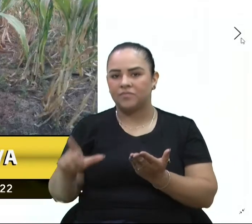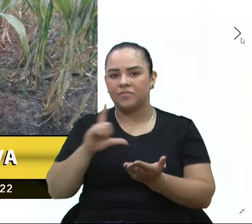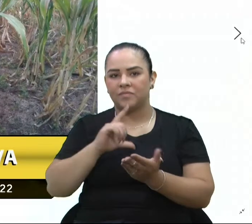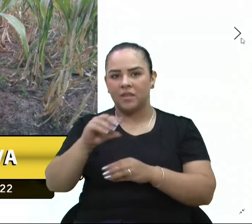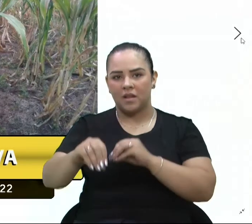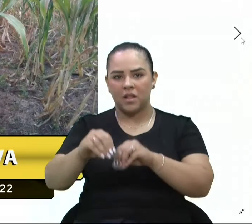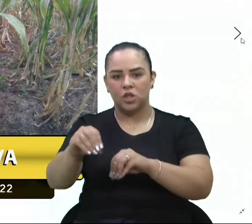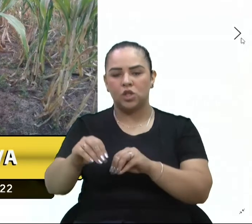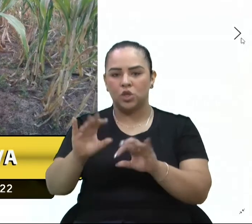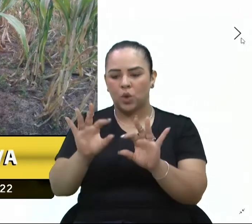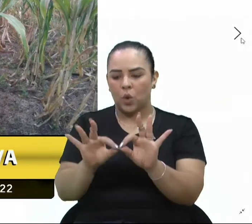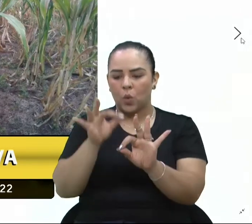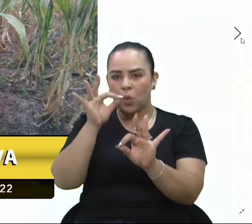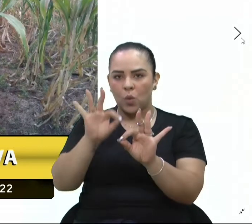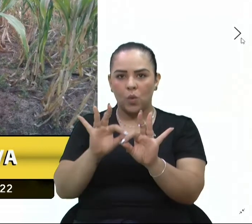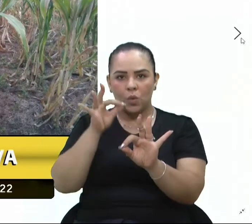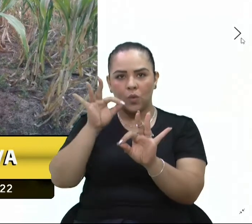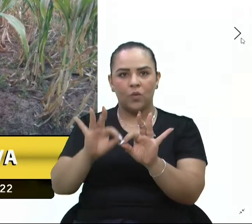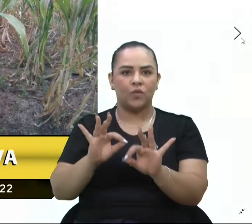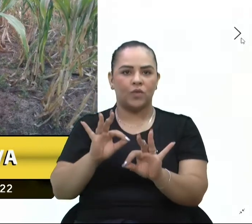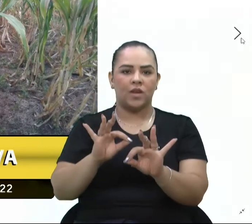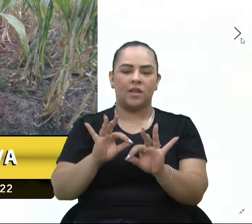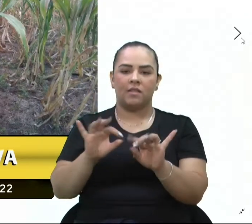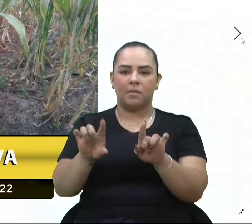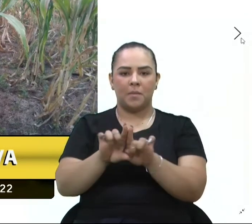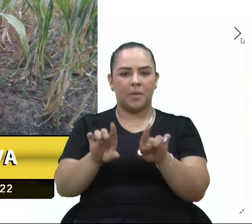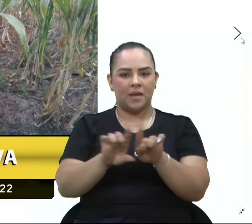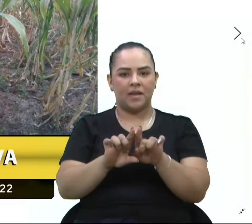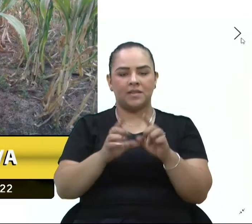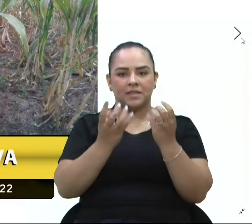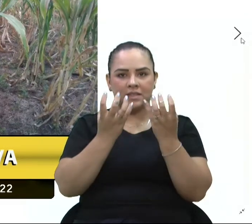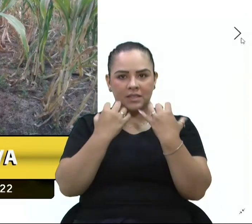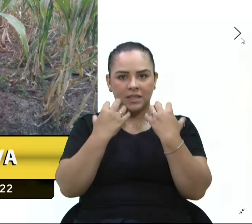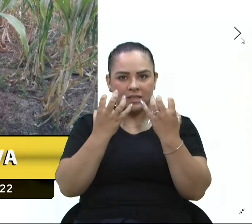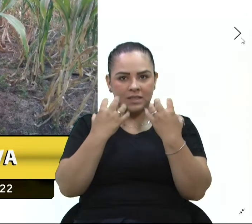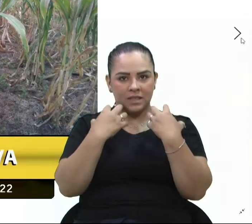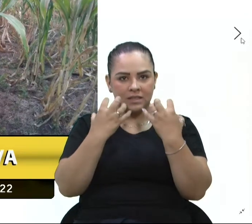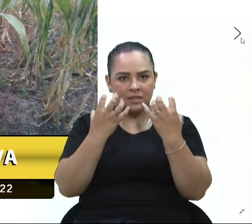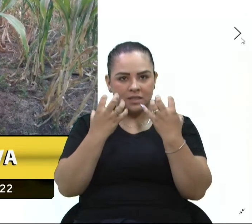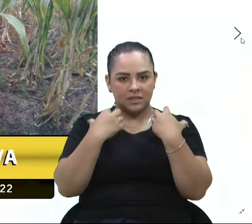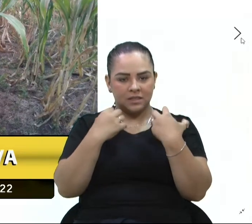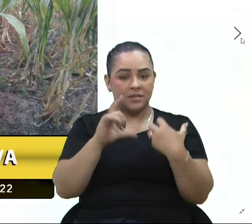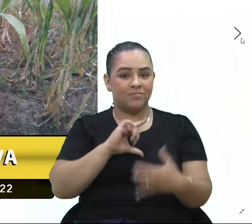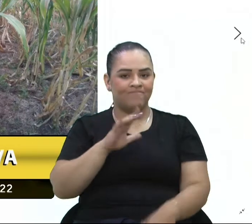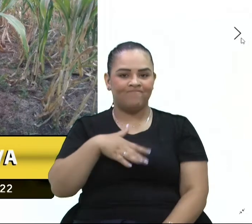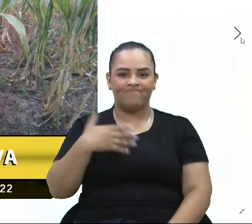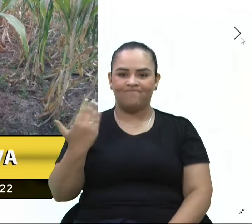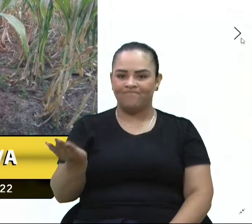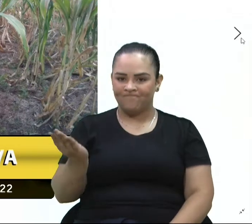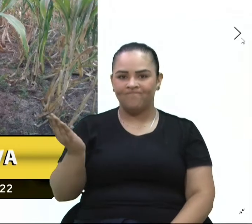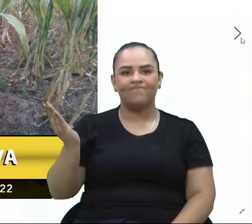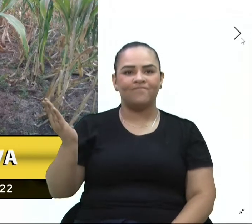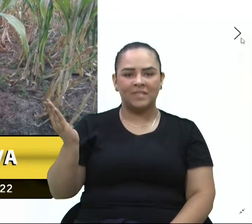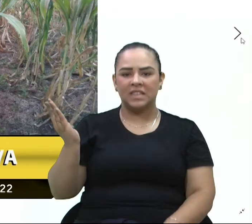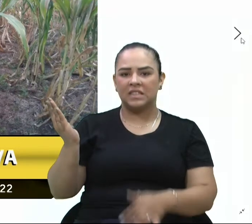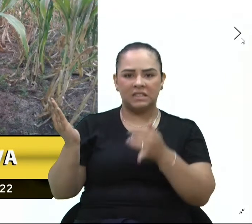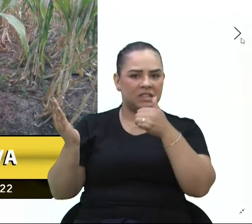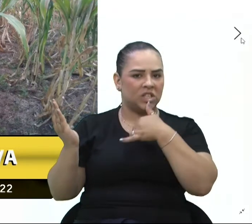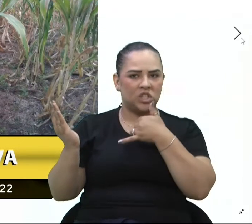de uva, milhos, olha aí, um caso triste aonde que não se há mais como recuperar.